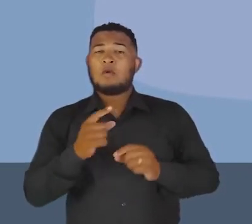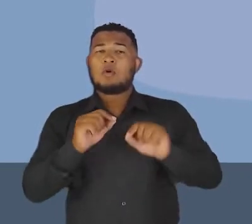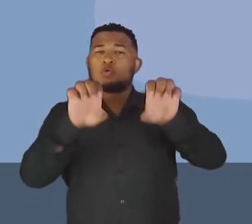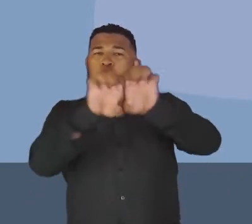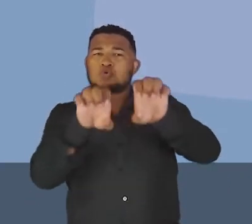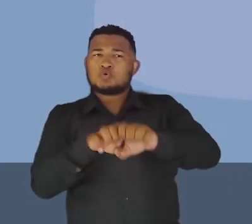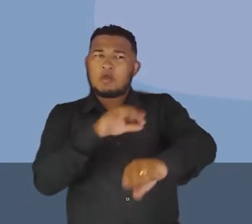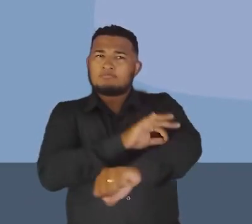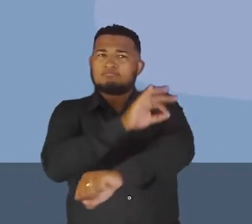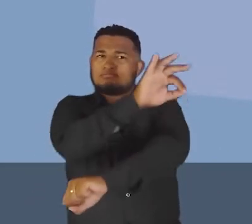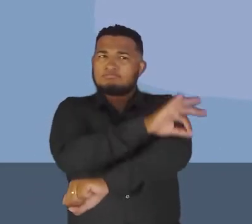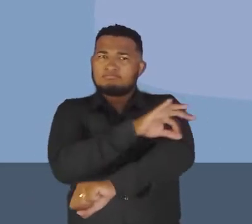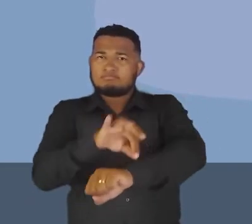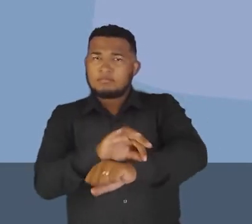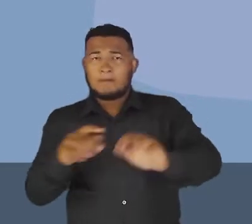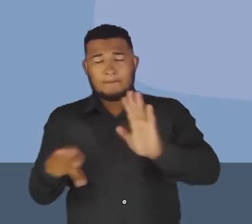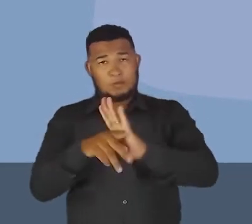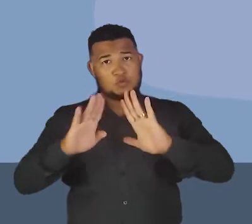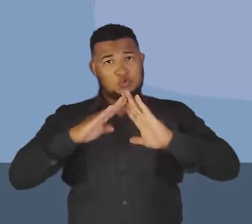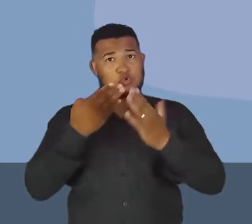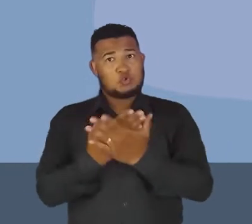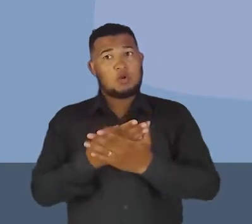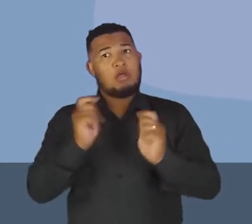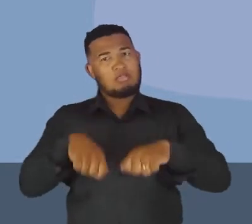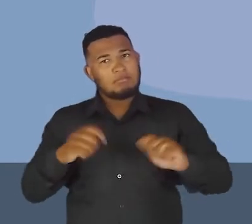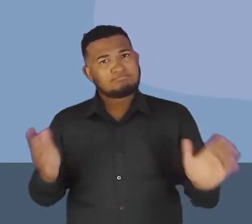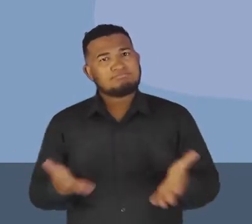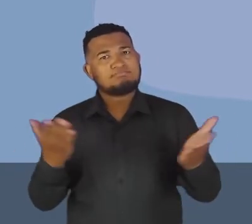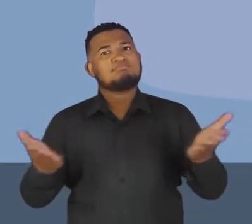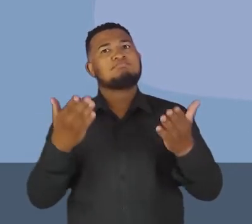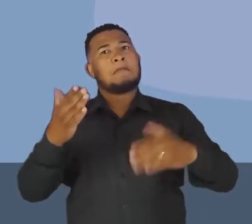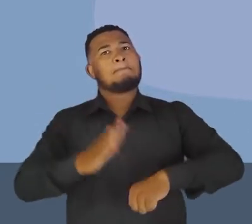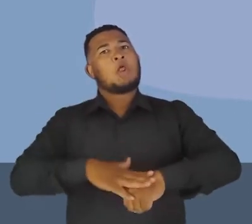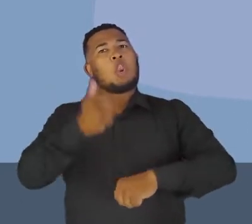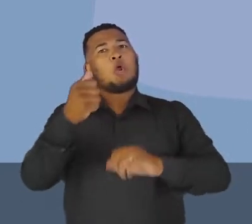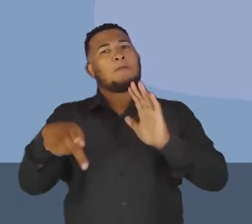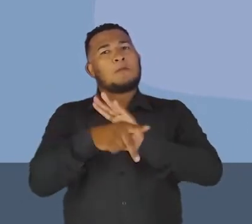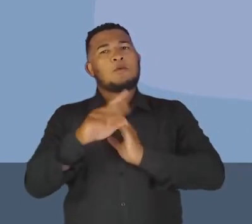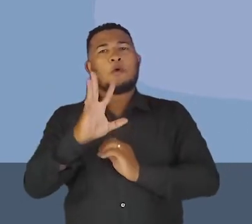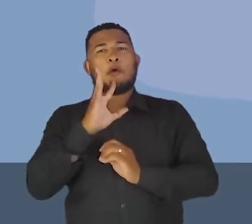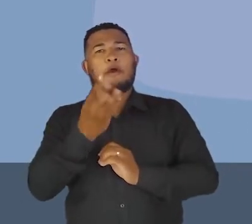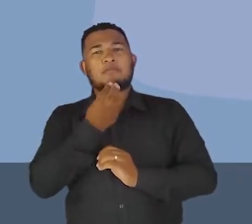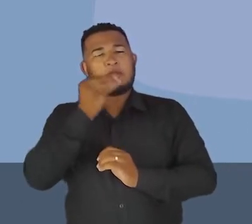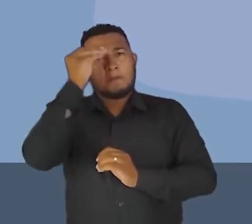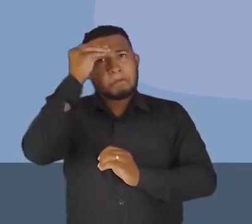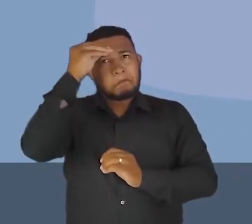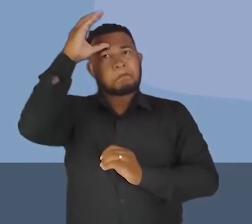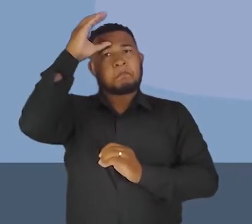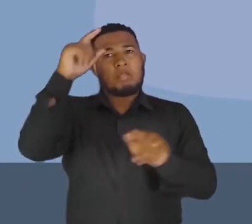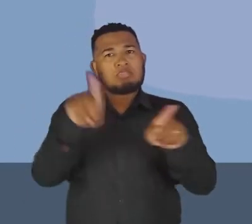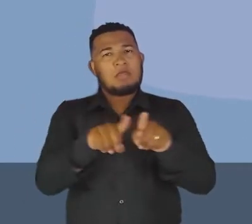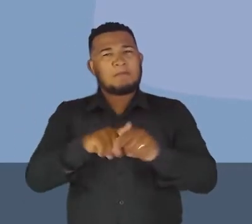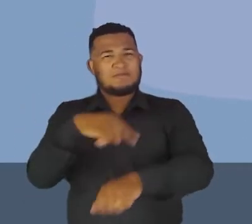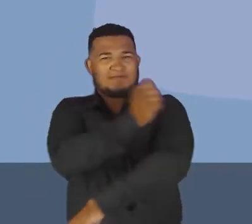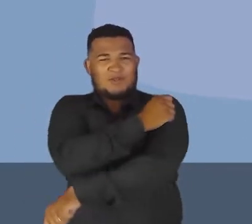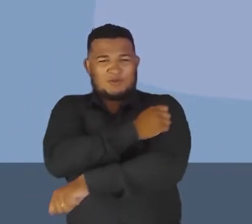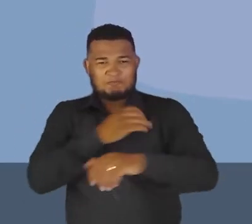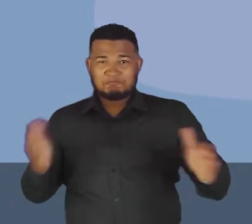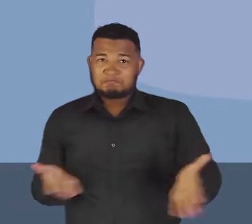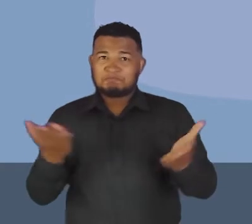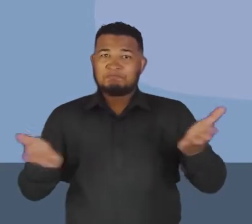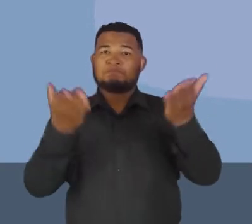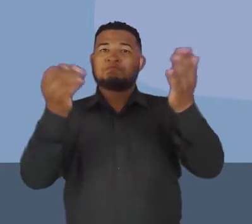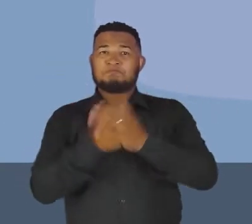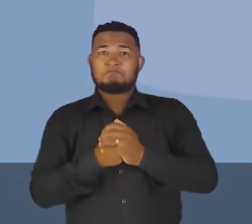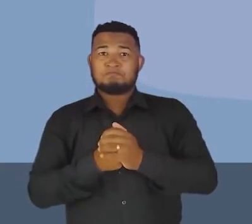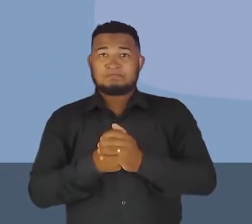então, ela contribui de maneira significativa para a melhora na produção do conhecimento e no desempenho dos estudantes, tá? E ela apresenta,